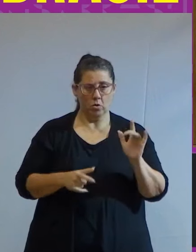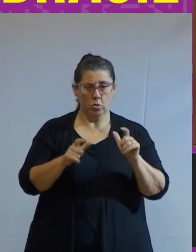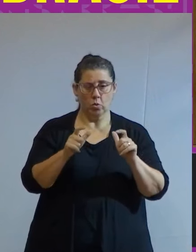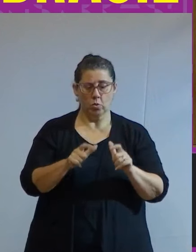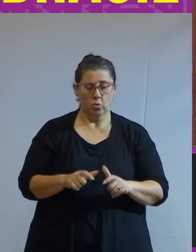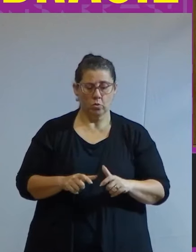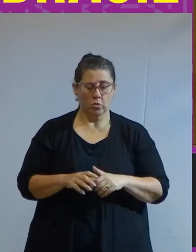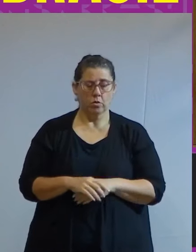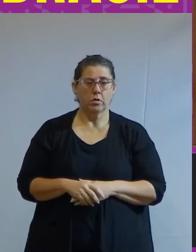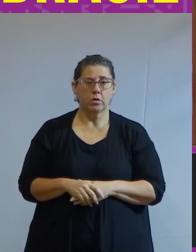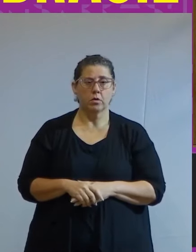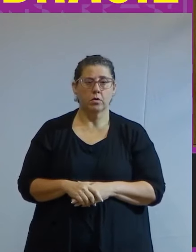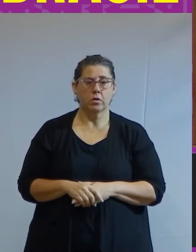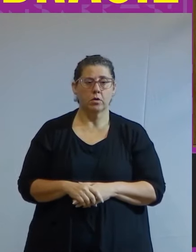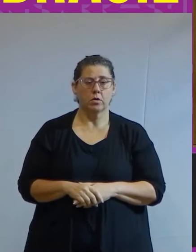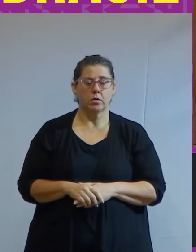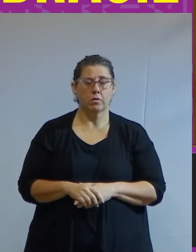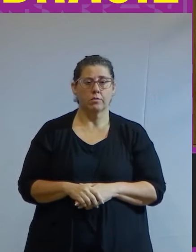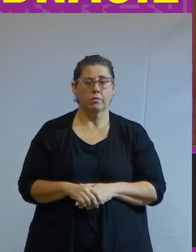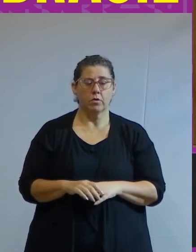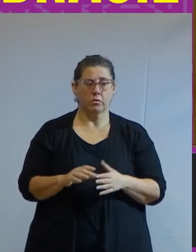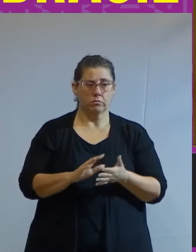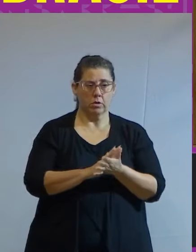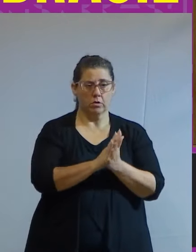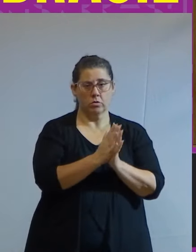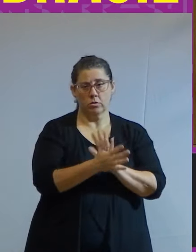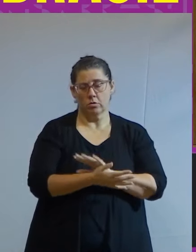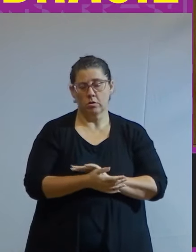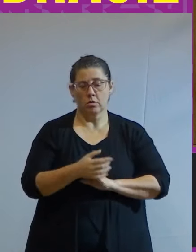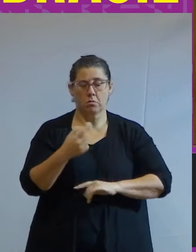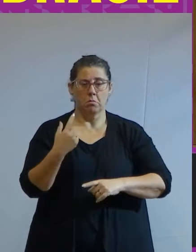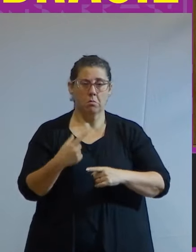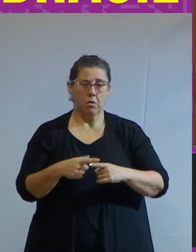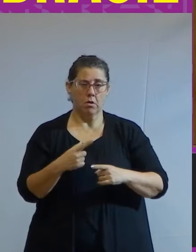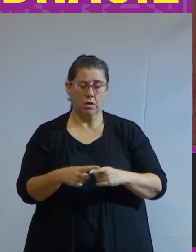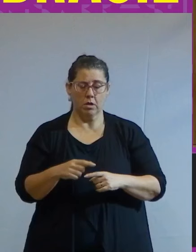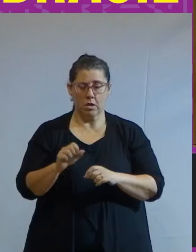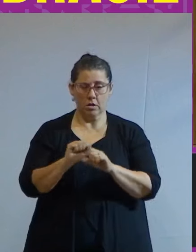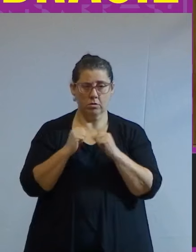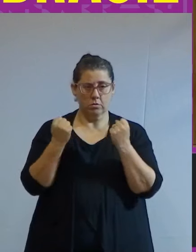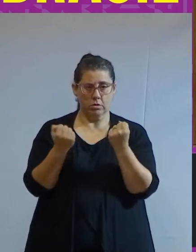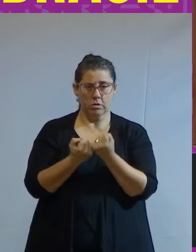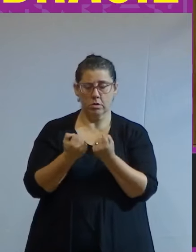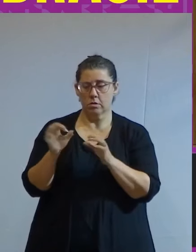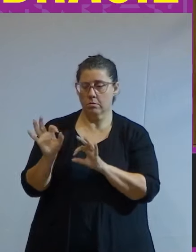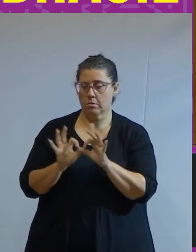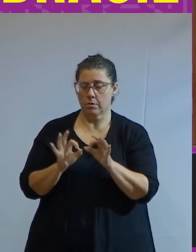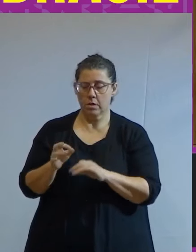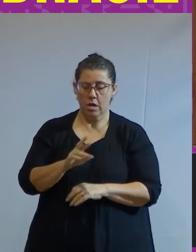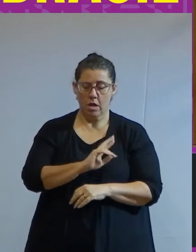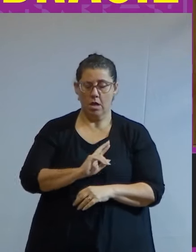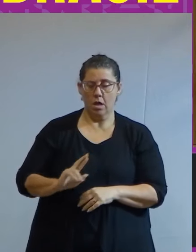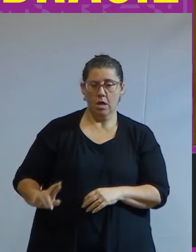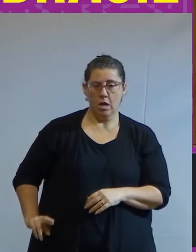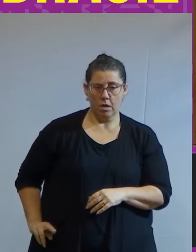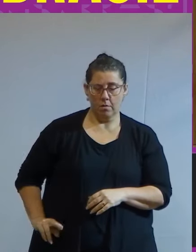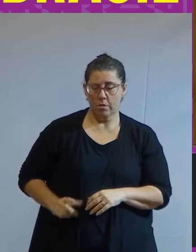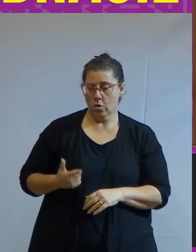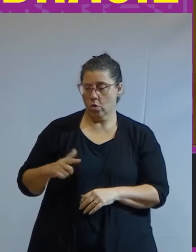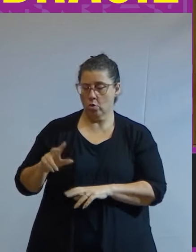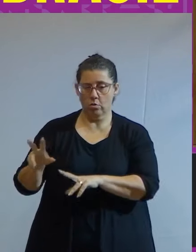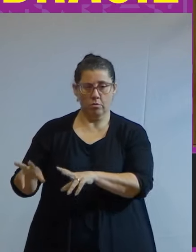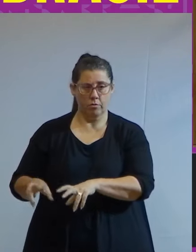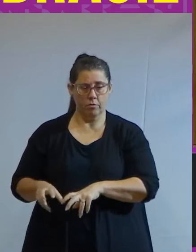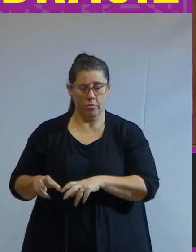foram escanteados graças à associação estabelecida entre republicanos e latifundiários